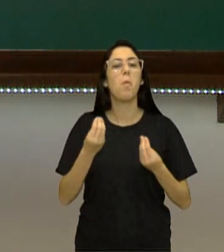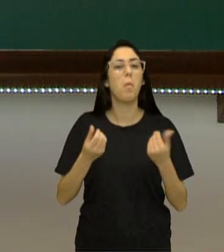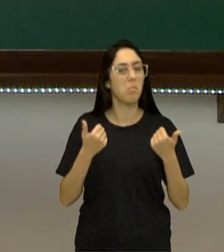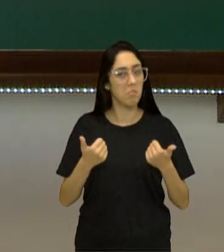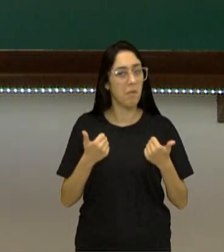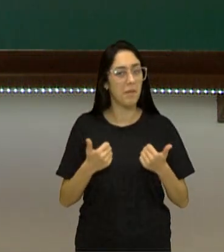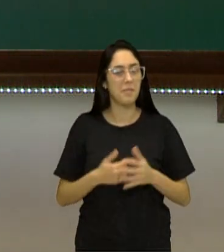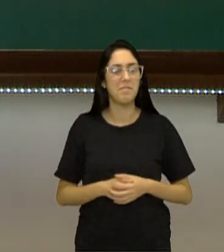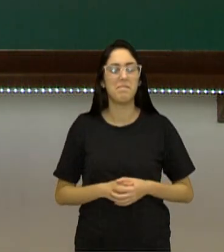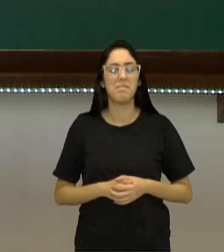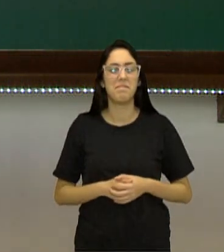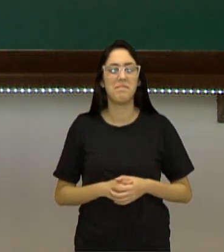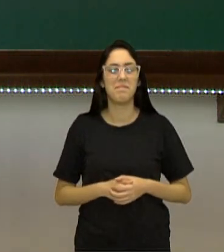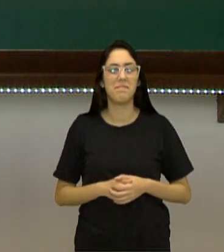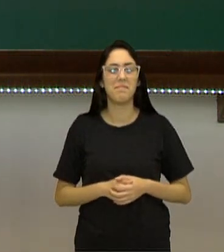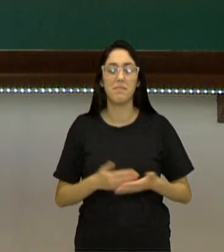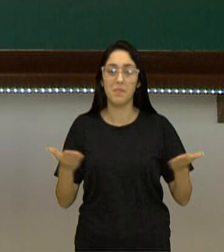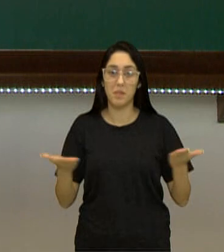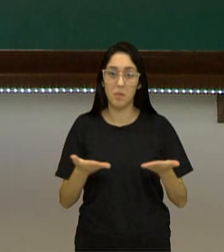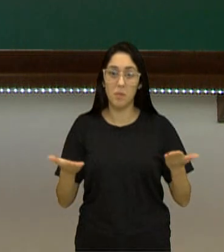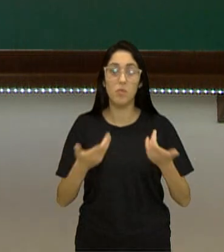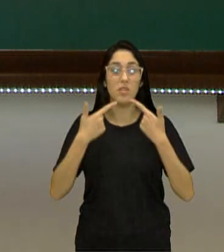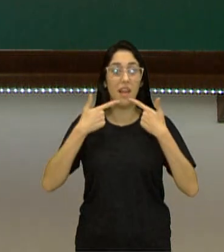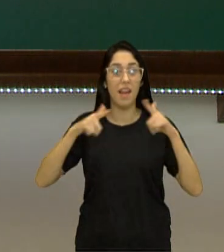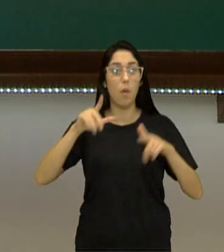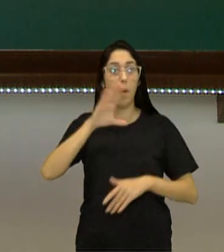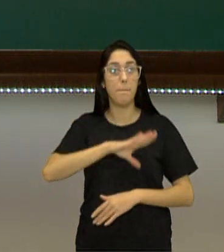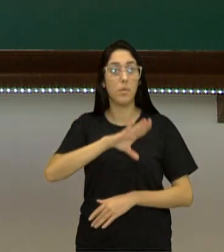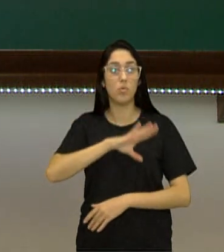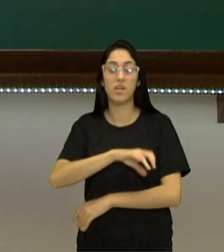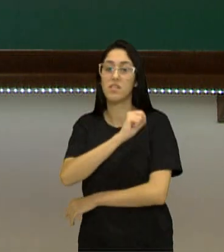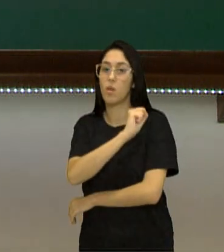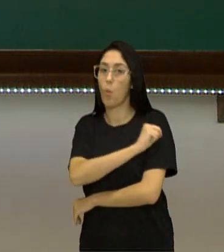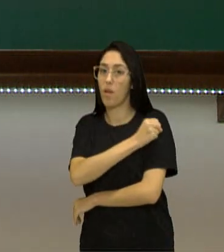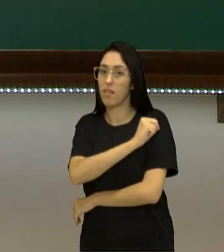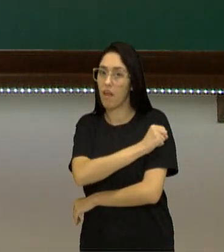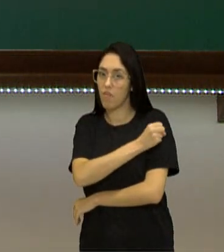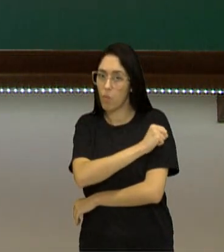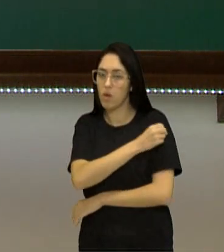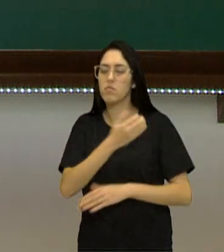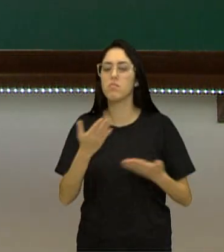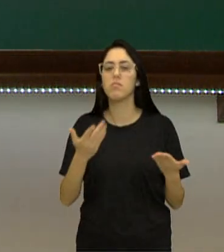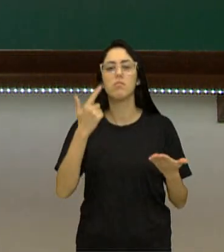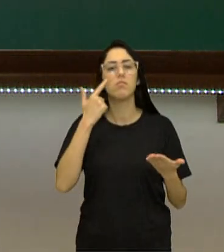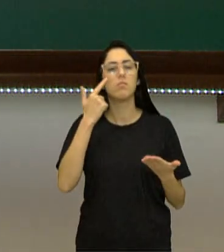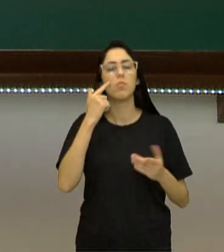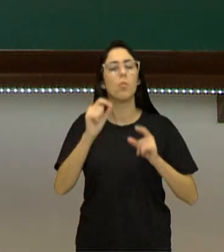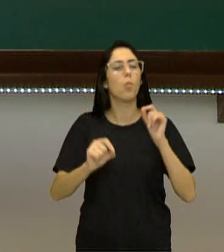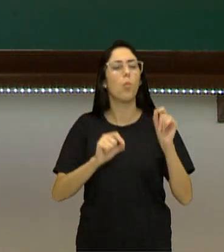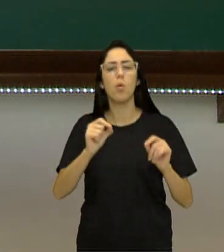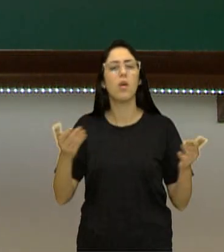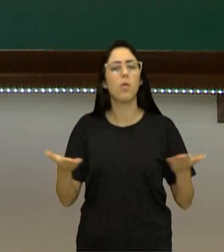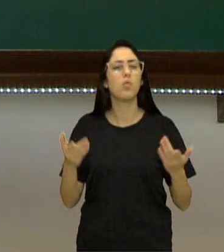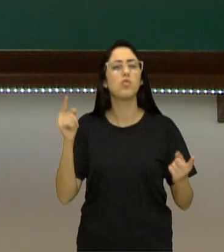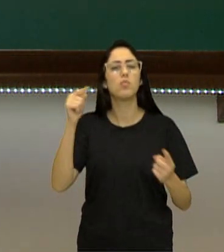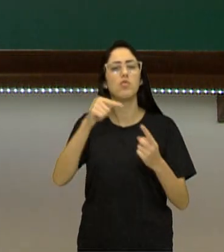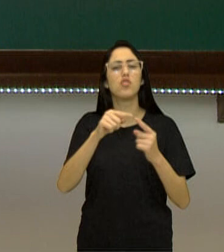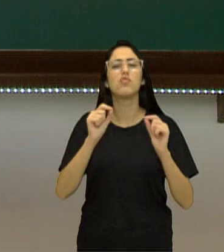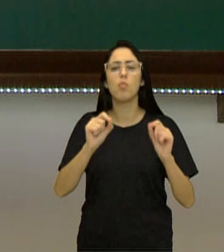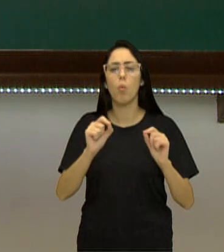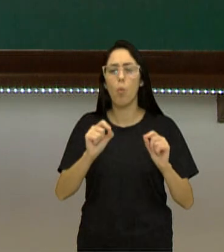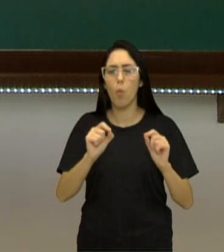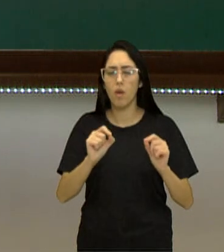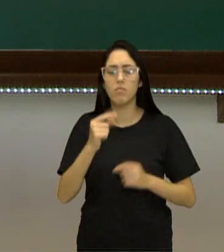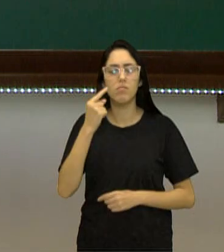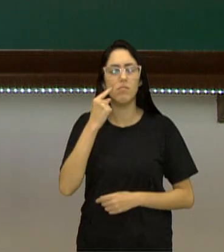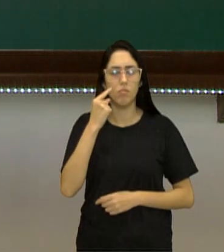Hoje, em língua portuguesa, oitavo ano! Vamos ver o que nós temos para aula? Quais são os